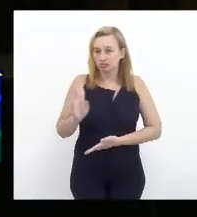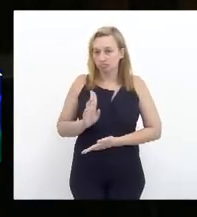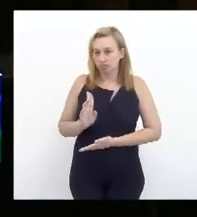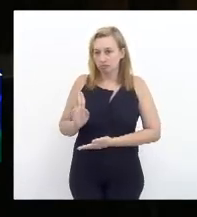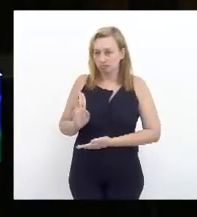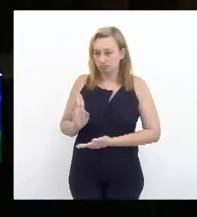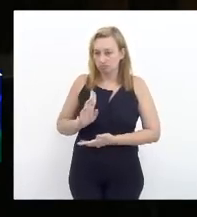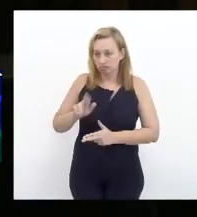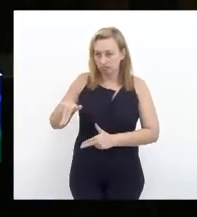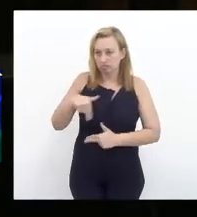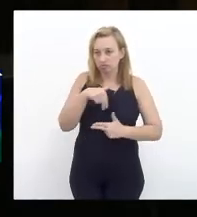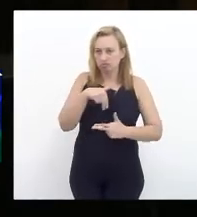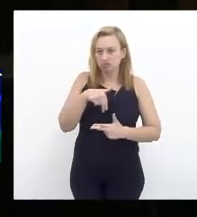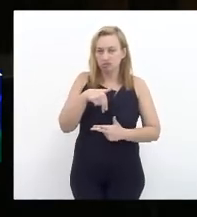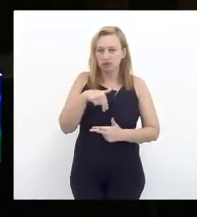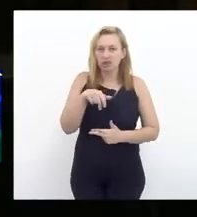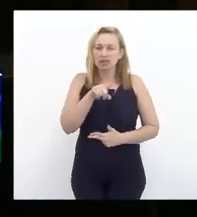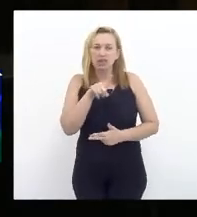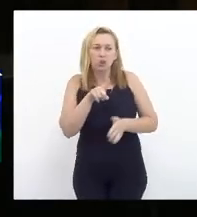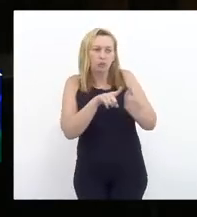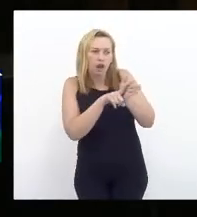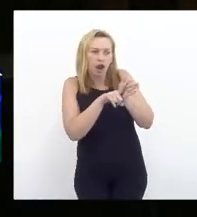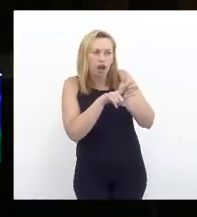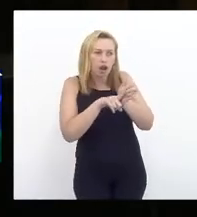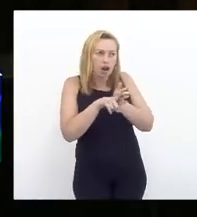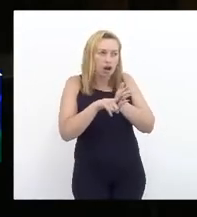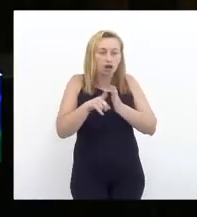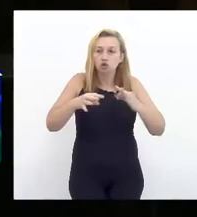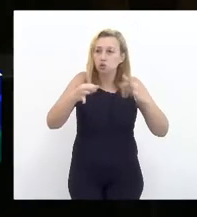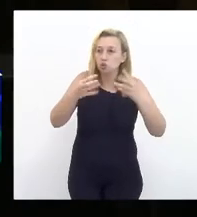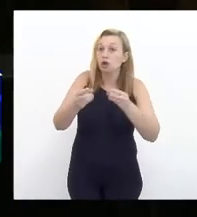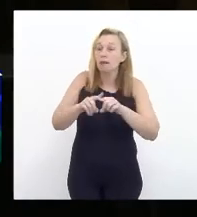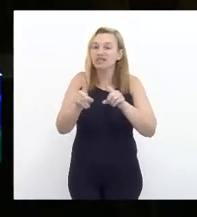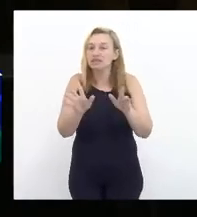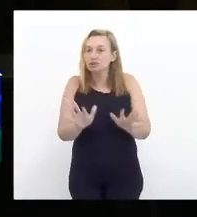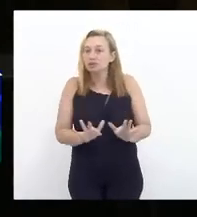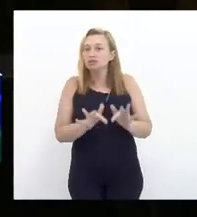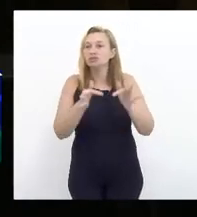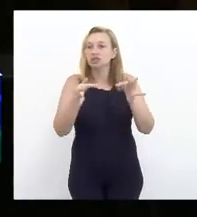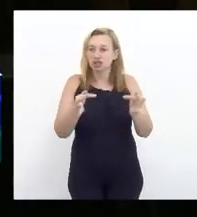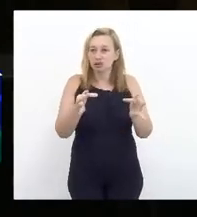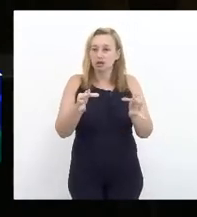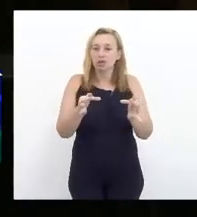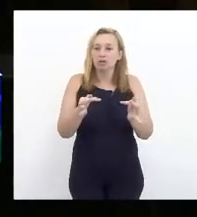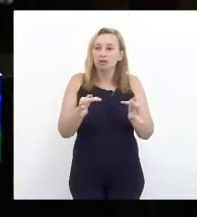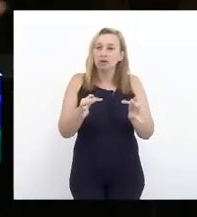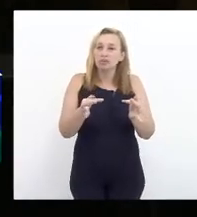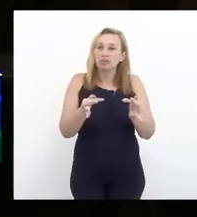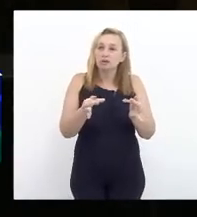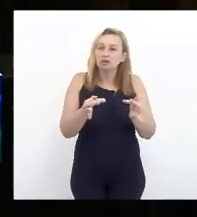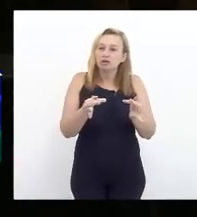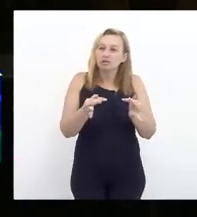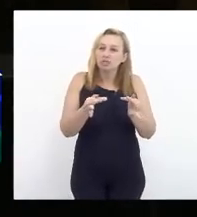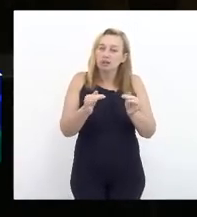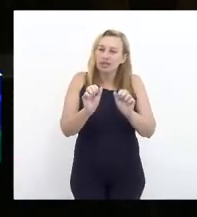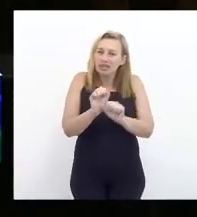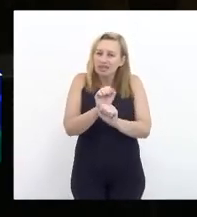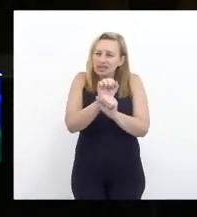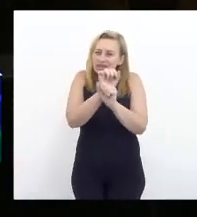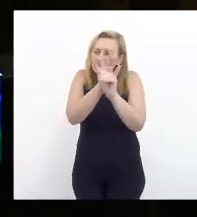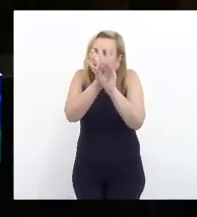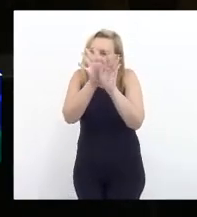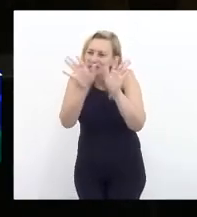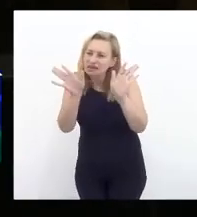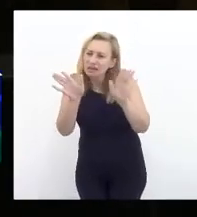para fazer análise disso tudo, mas simplesmente para tentar dar mais transparência